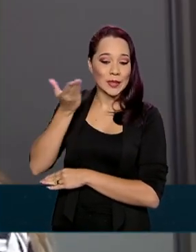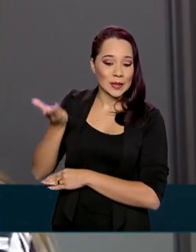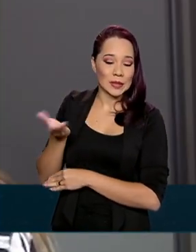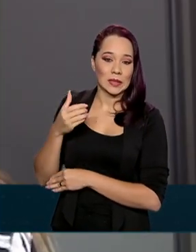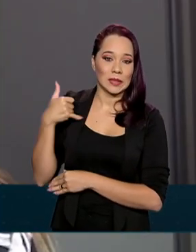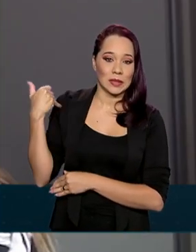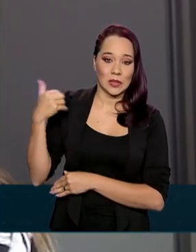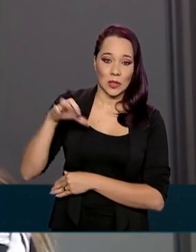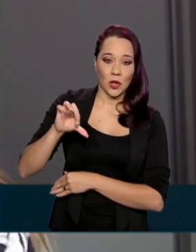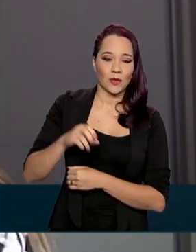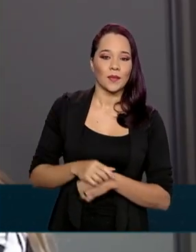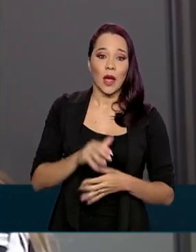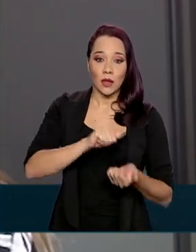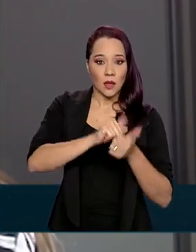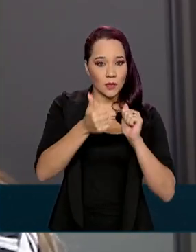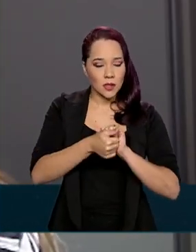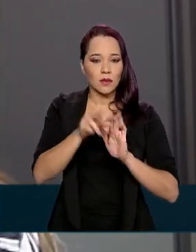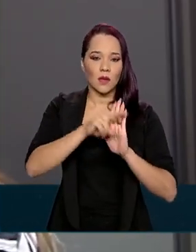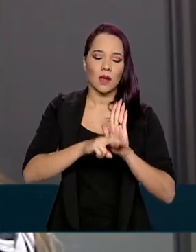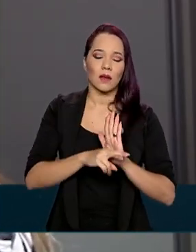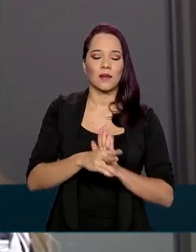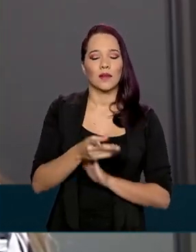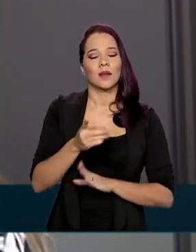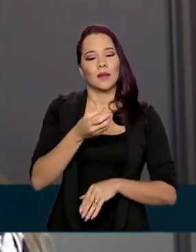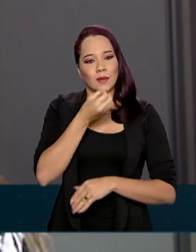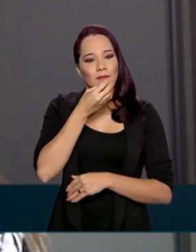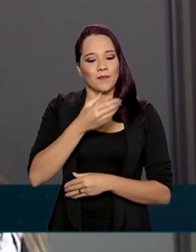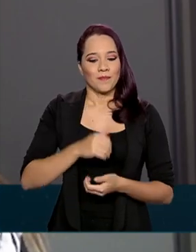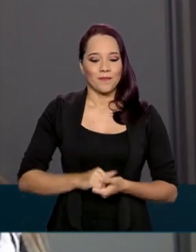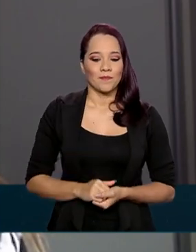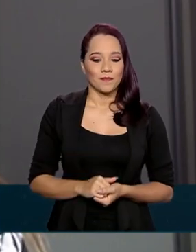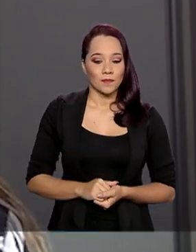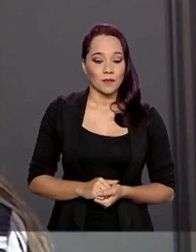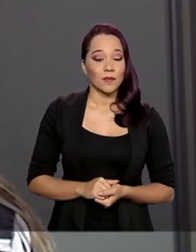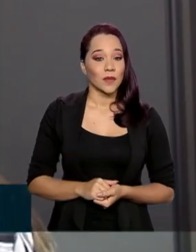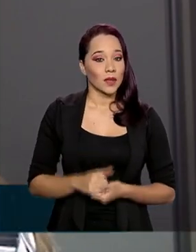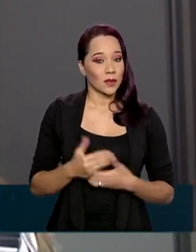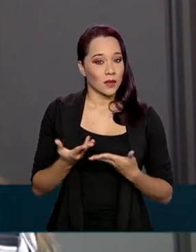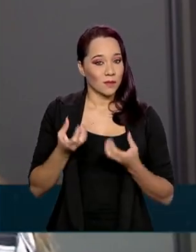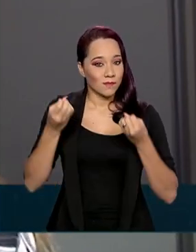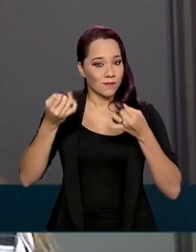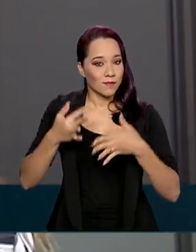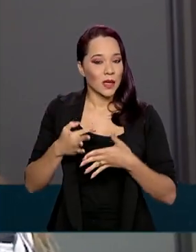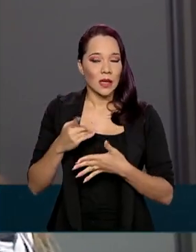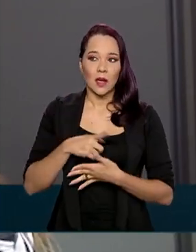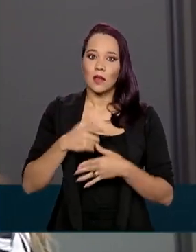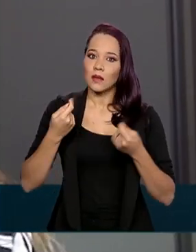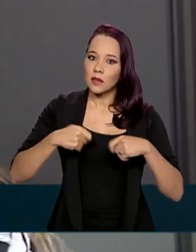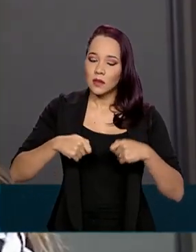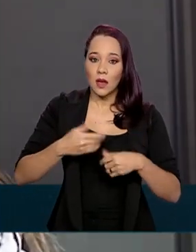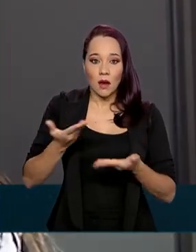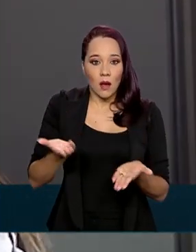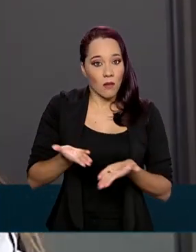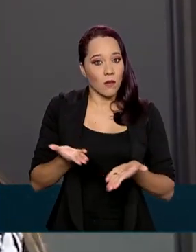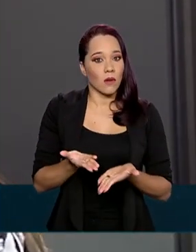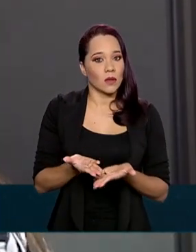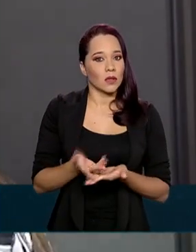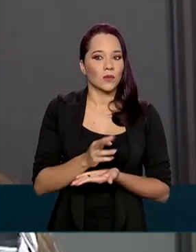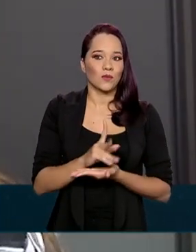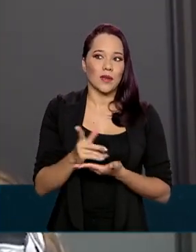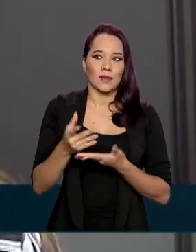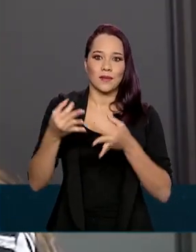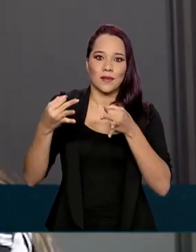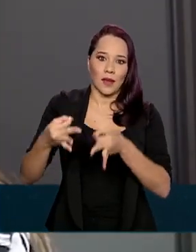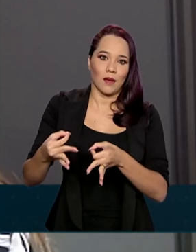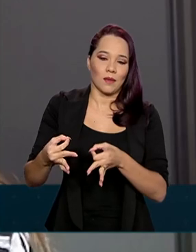a flexibilização da regra veio em boa hora. Acaba sendo uma coisa necessária nesse momento. Não é o ideal,